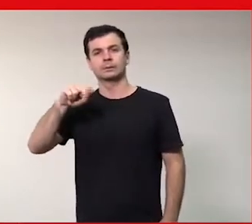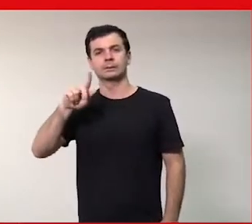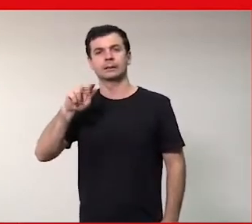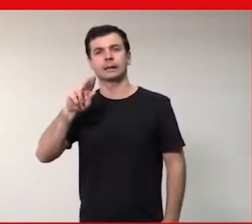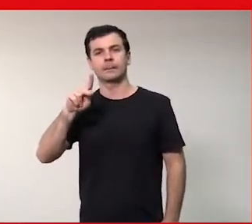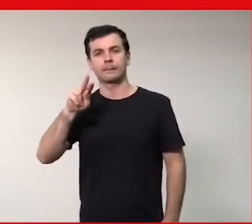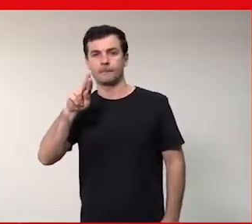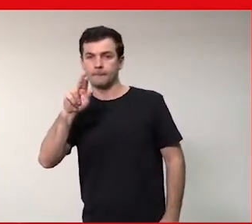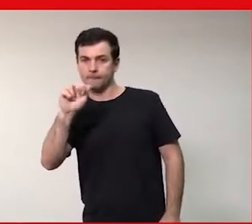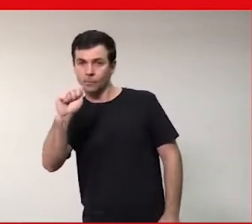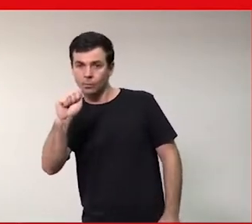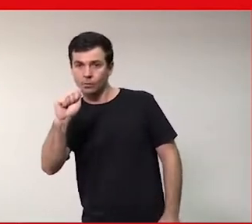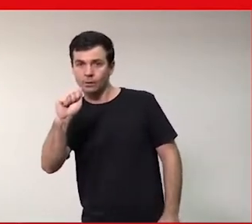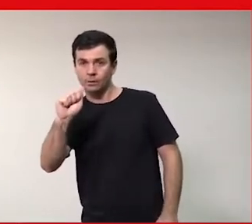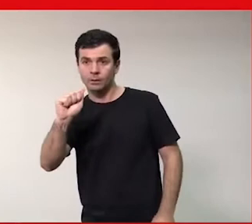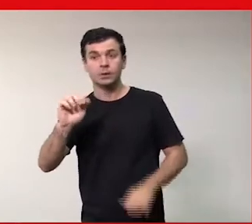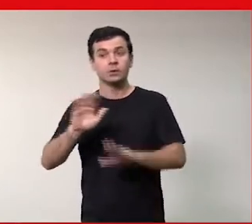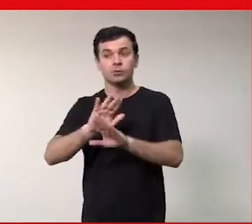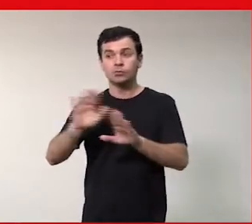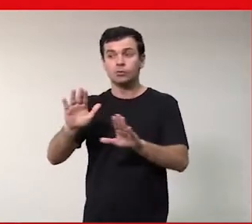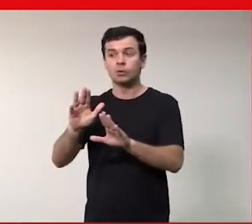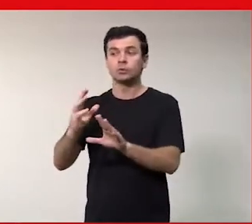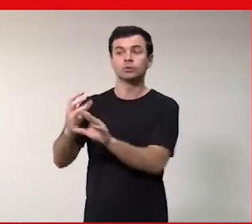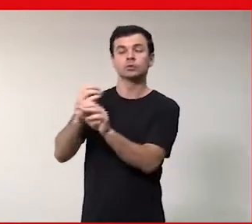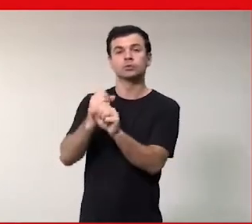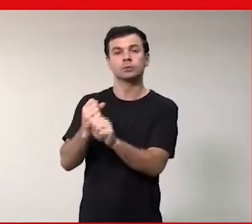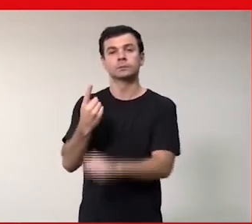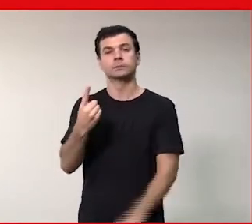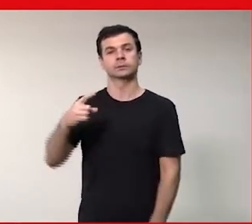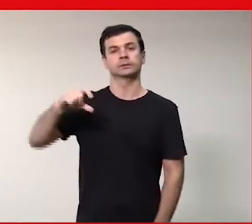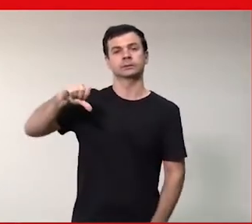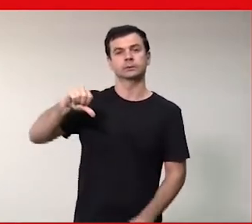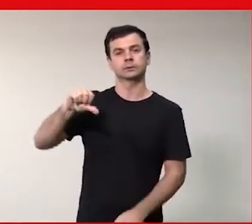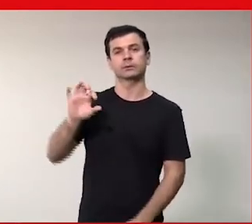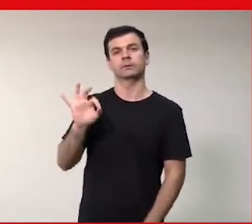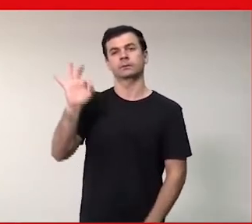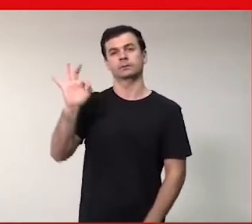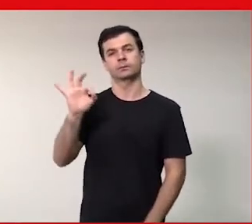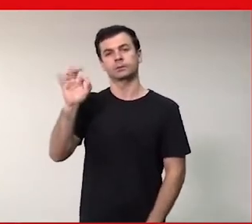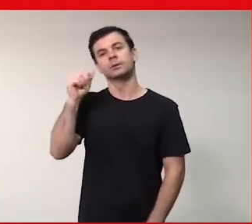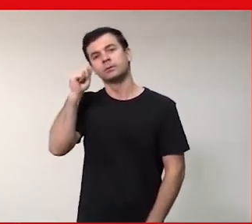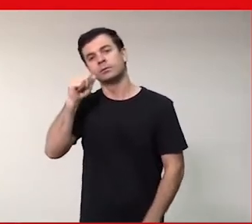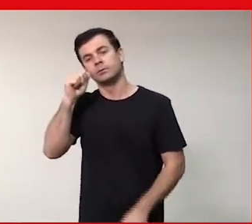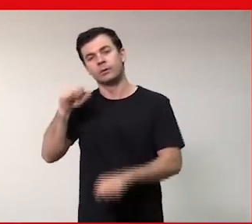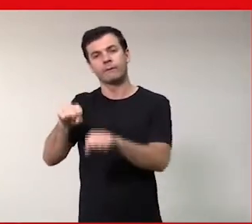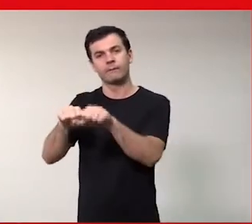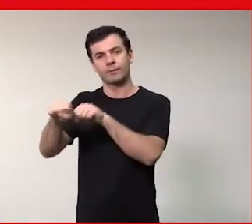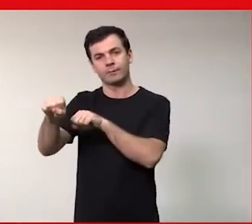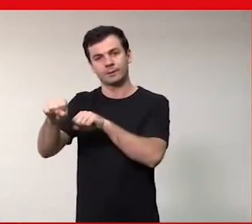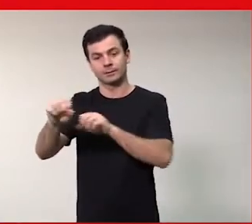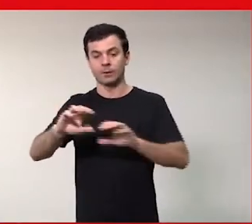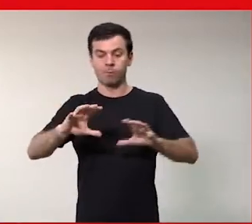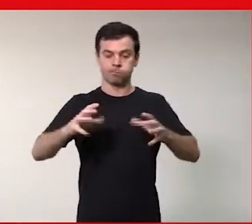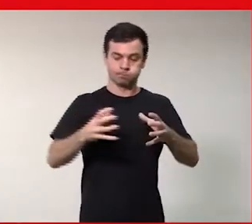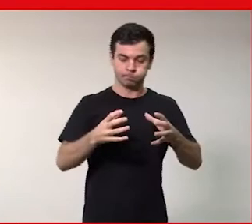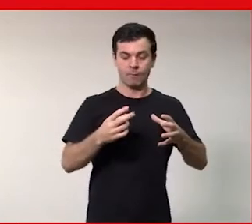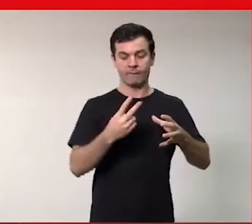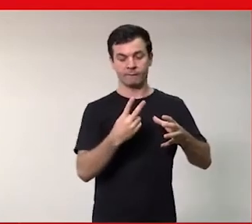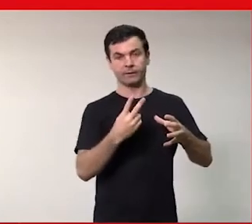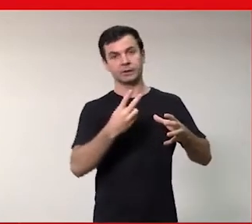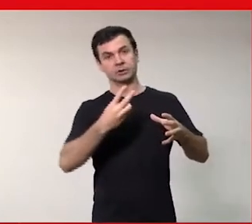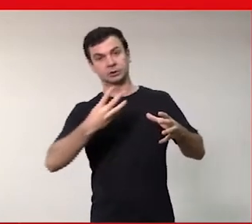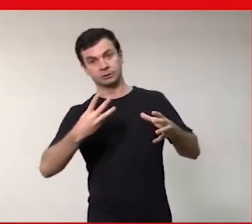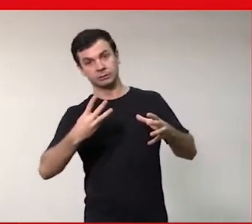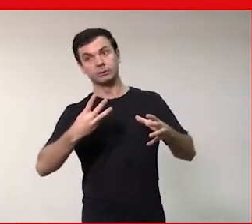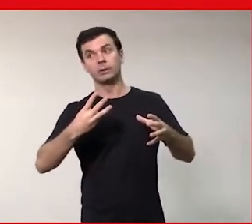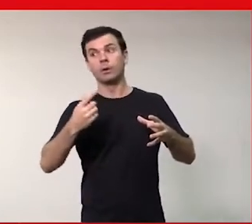atuando, eu só tenho 19% de formandas mulheres. Então, ter 23% na minha força de trabalho já é muito melhor do que